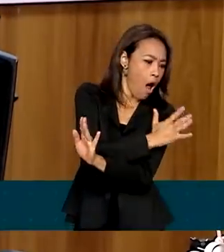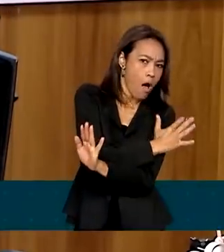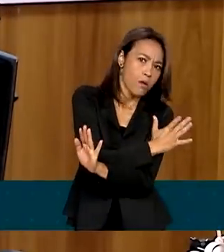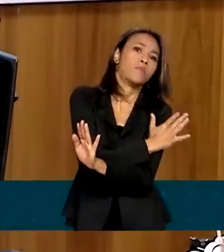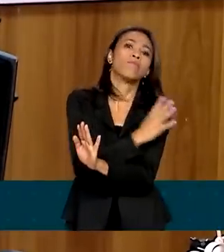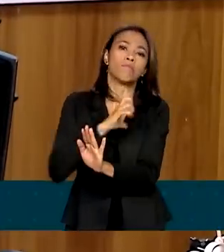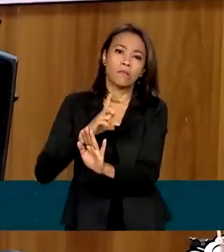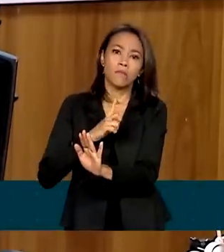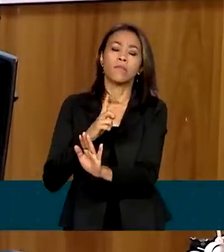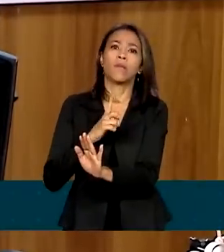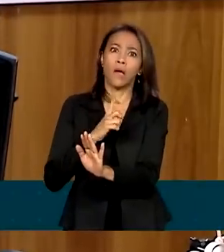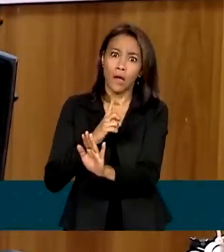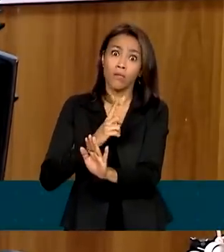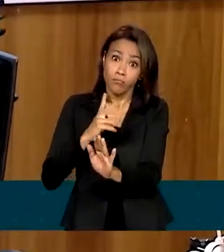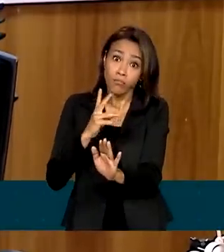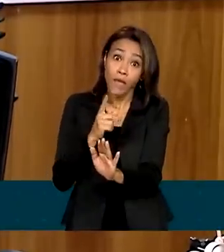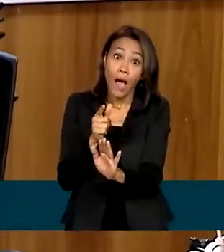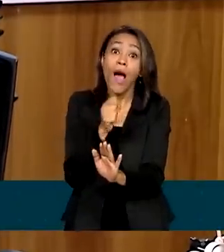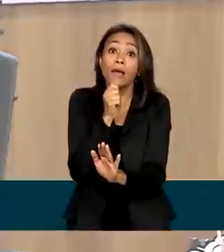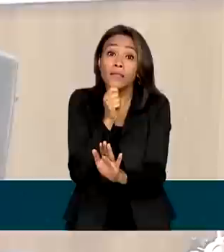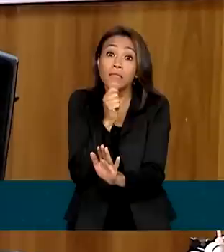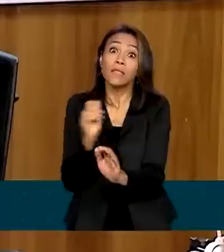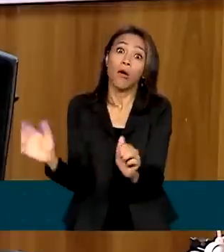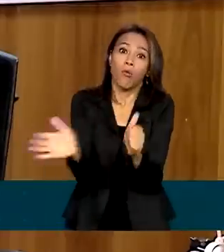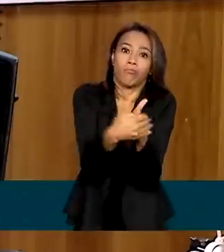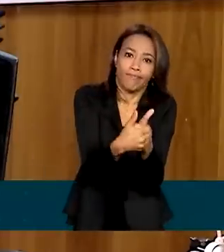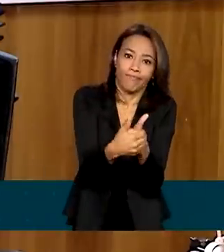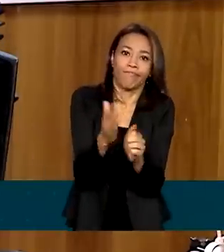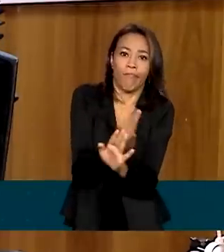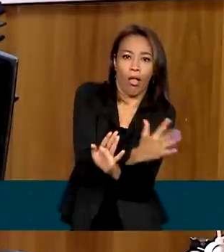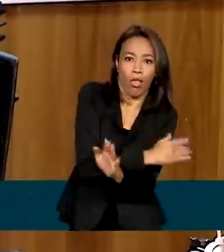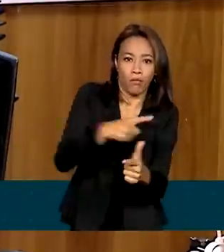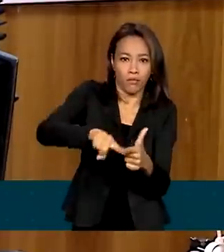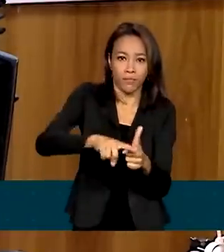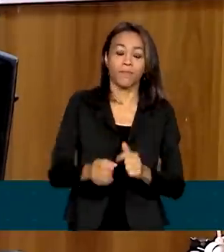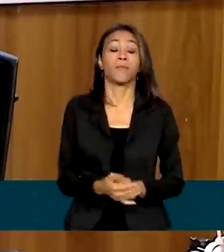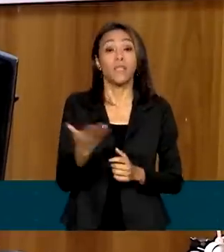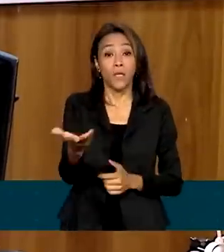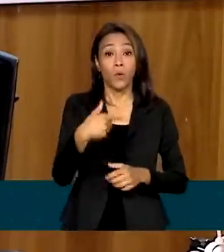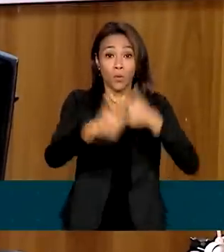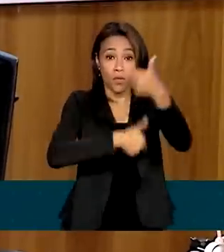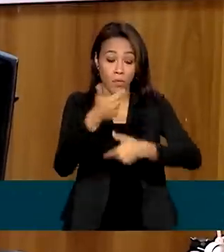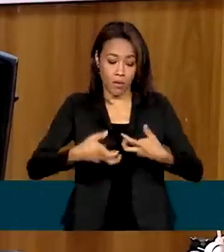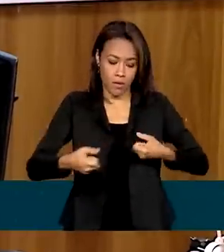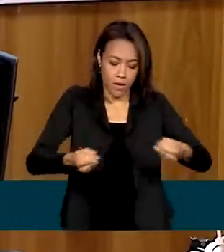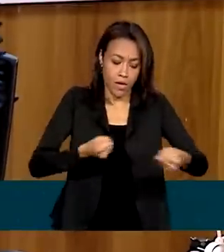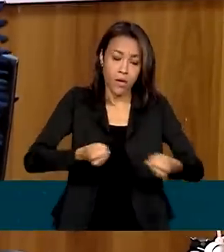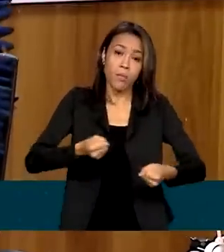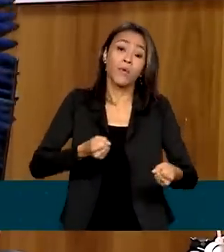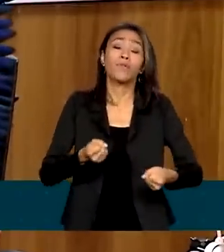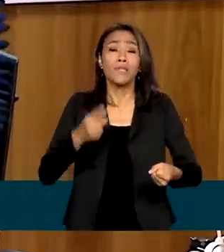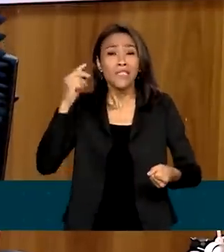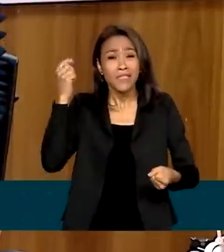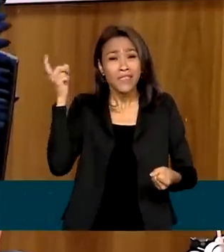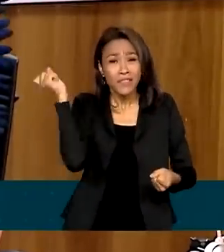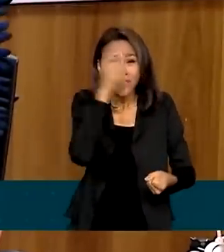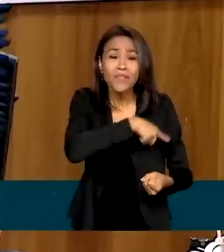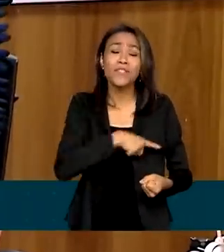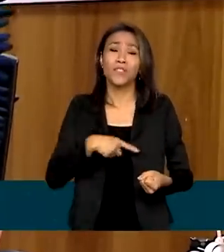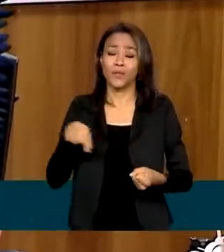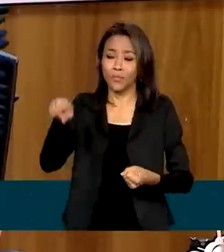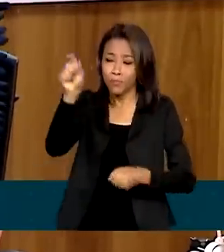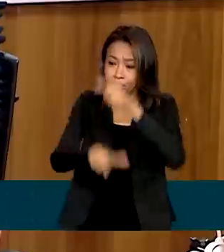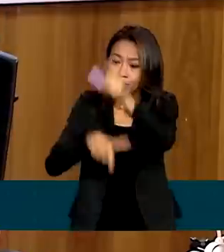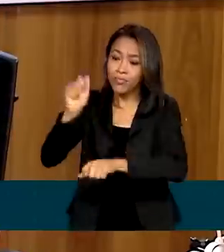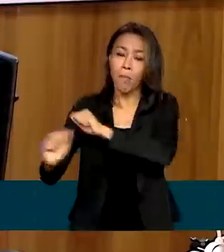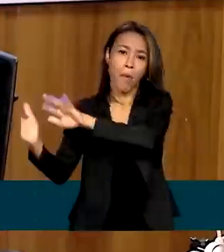tantos casos que estão ainda invisibilizados. O garimpo impede os indígenas de circularem no território